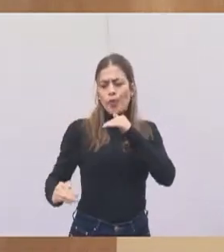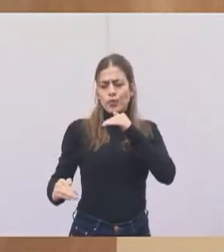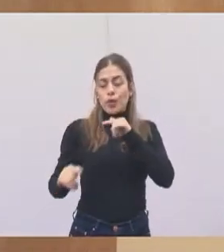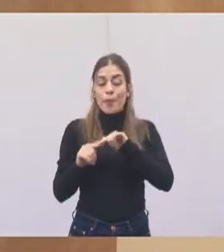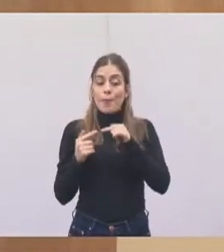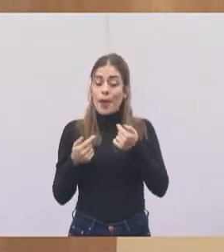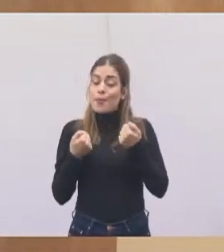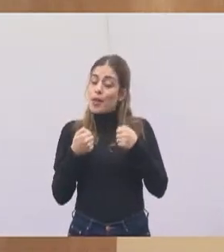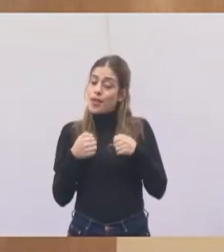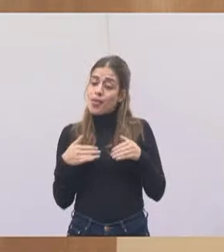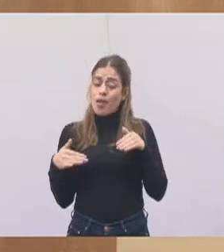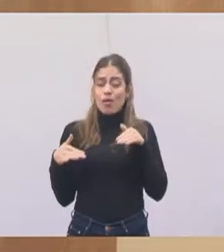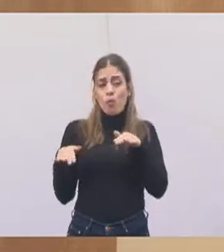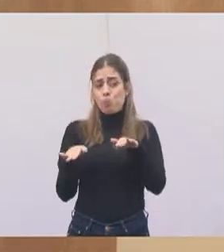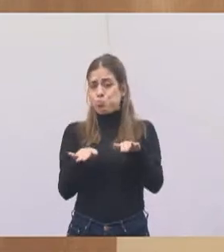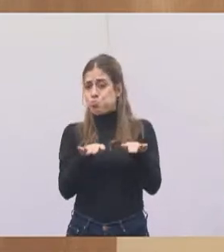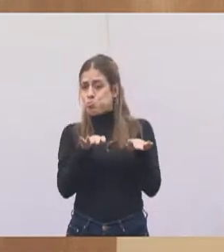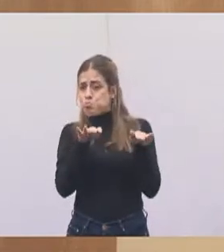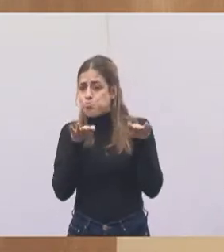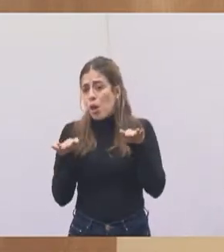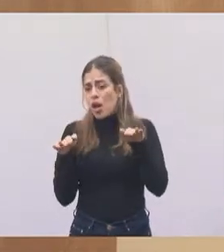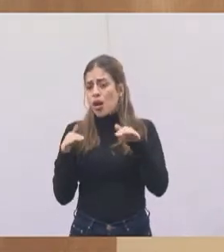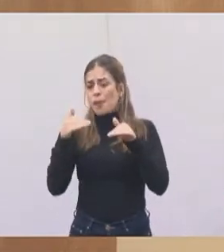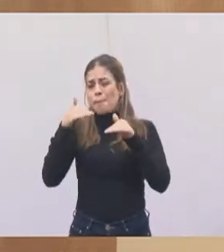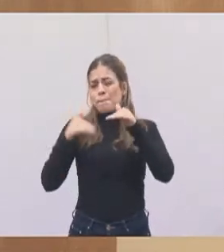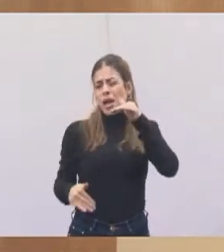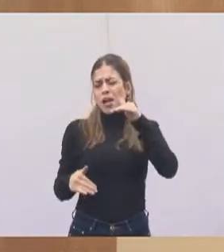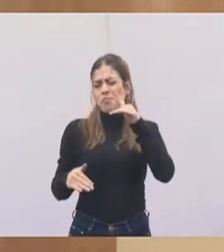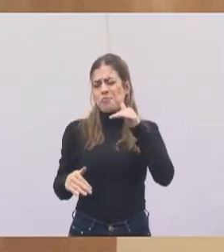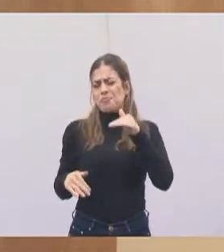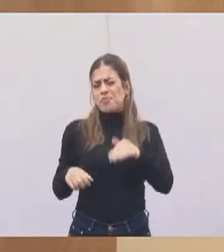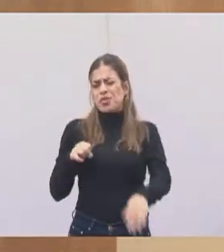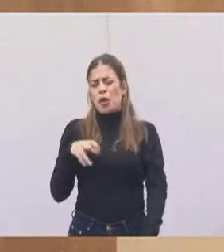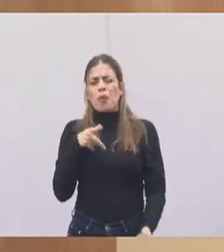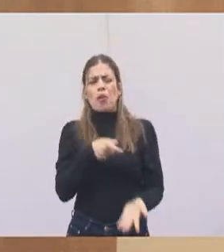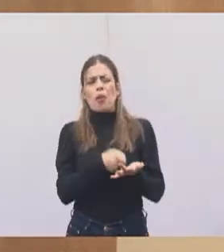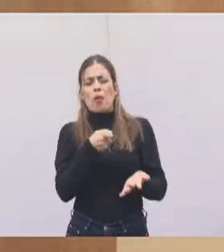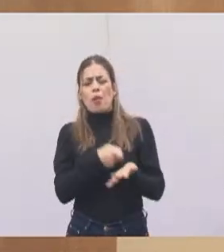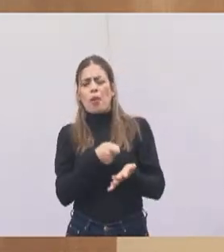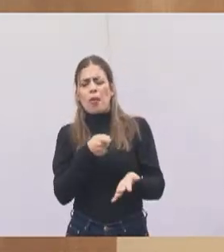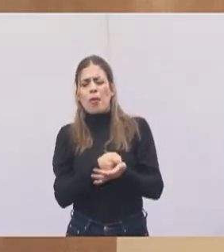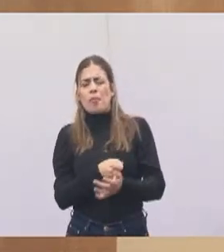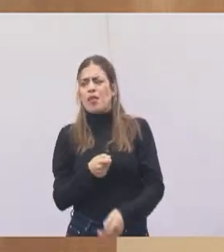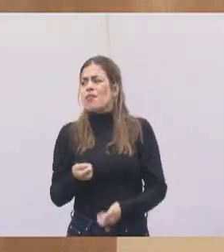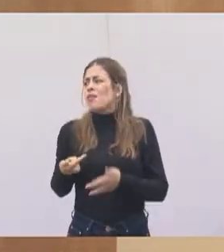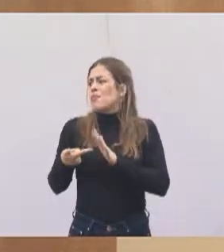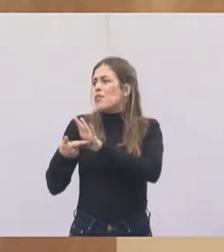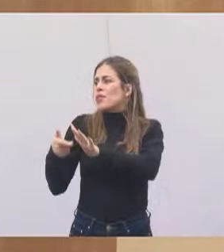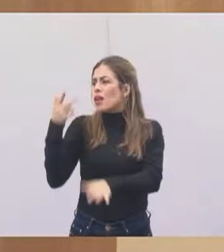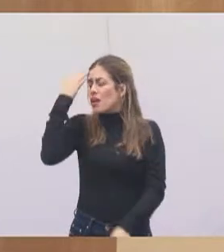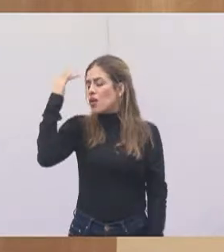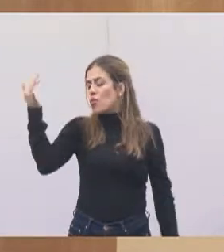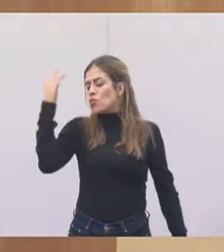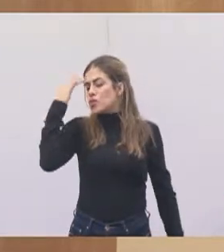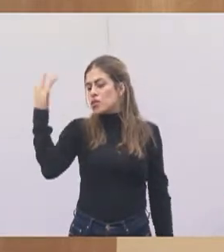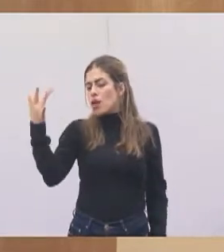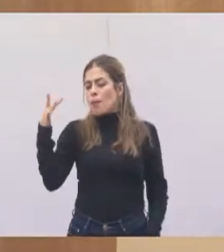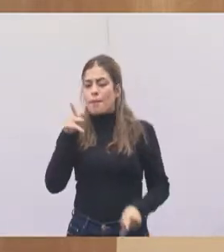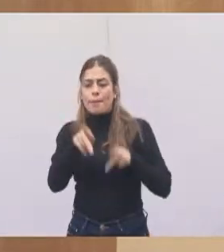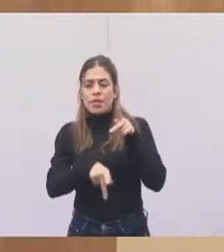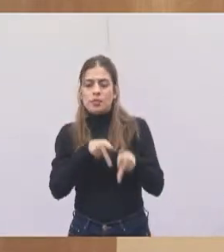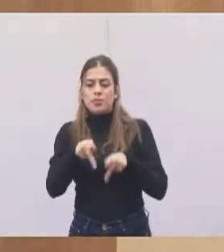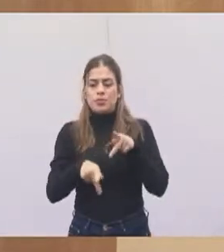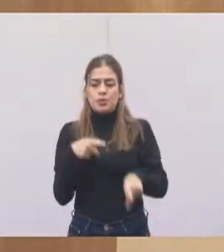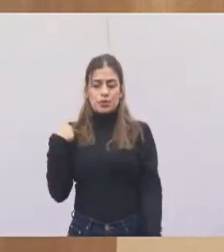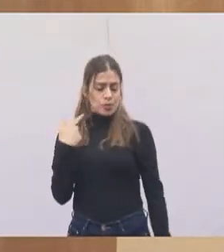tem que ser coerente, não adianta ser oposição por ser, cobrar e vender ilusões para as pessoas, e a gente trabalha com